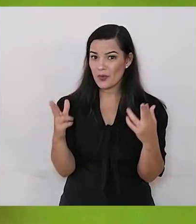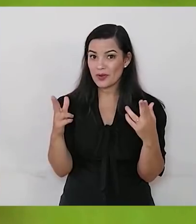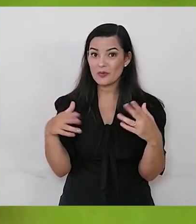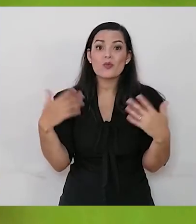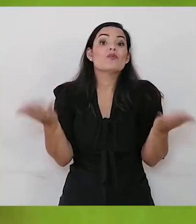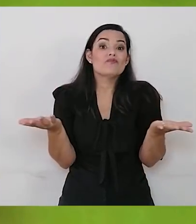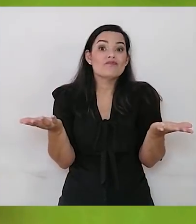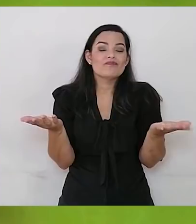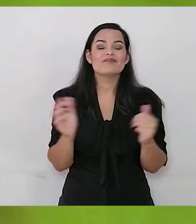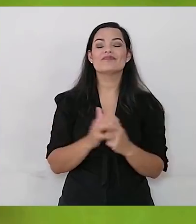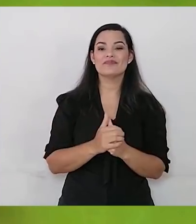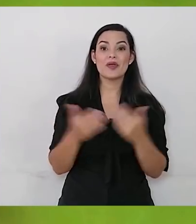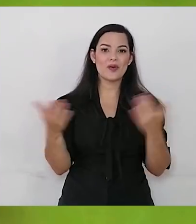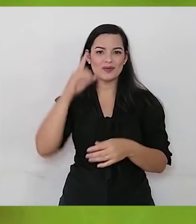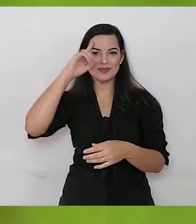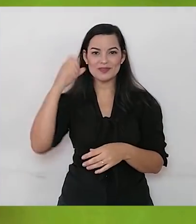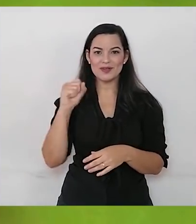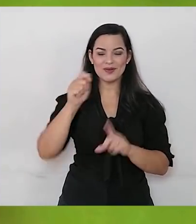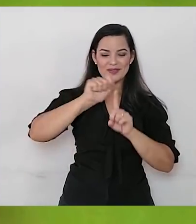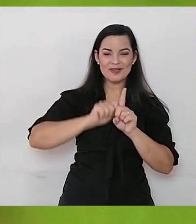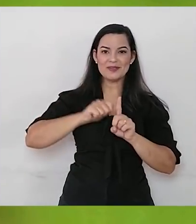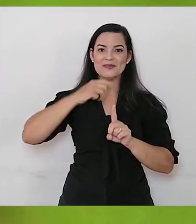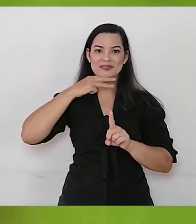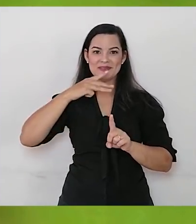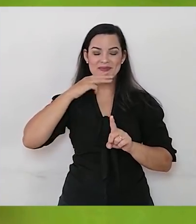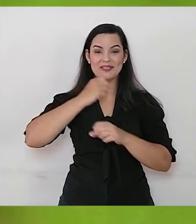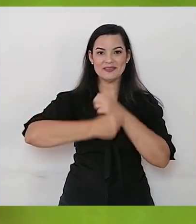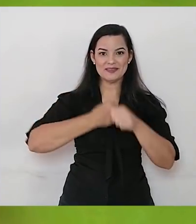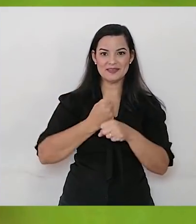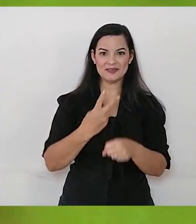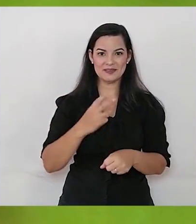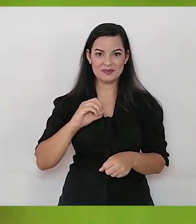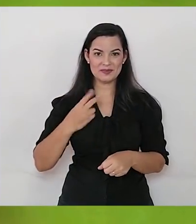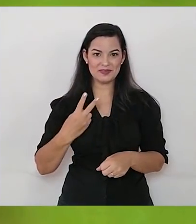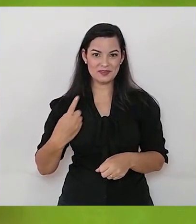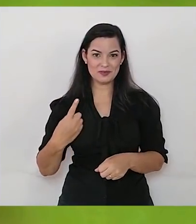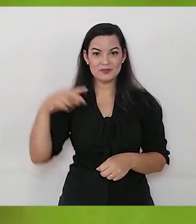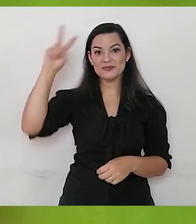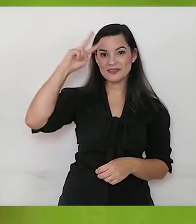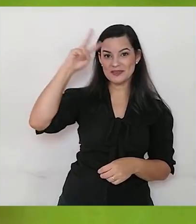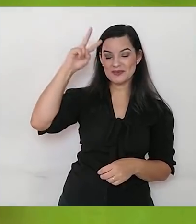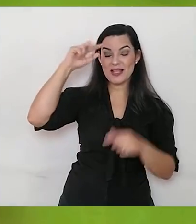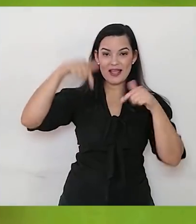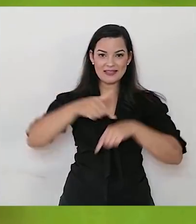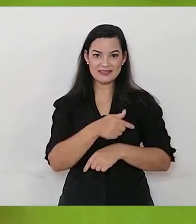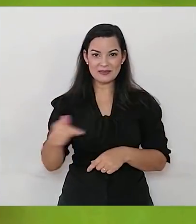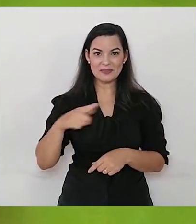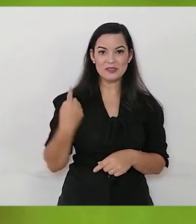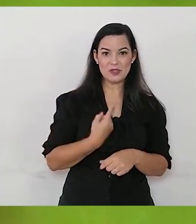Hoje, dia 8 do 3 de 2021, segunda-feira. Esta semana, nós vamos